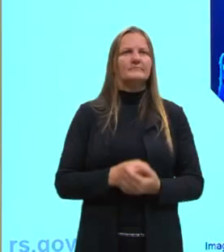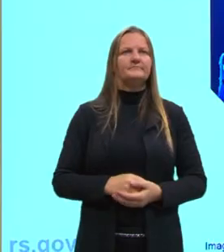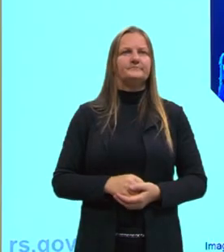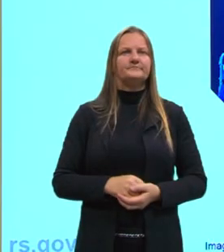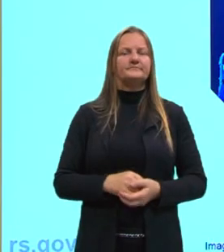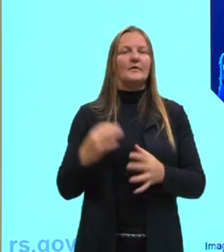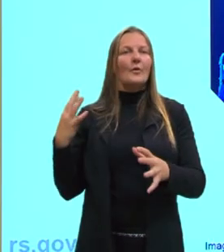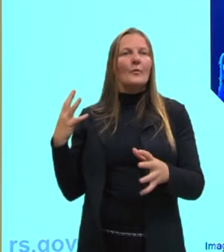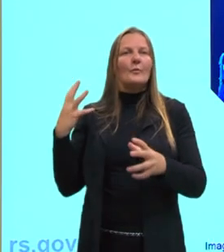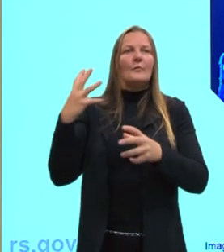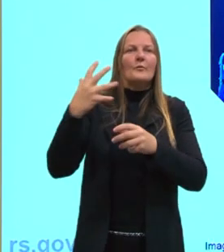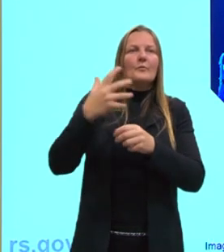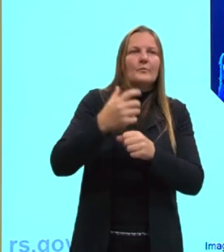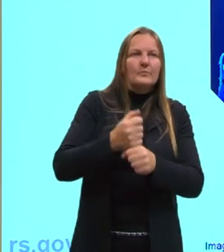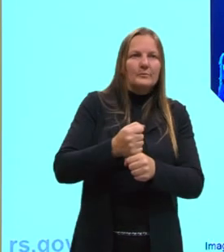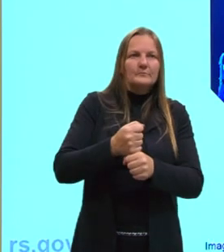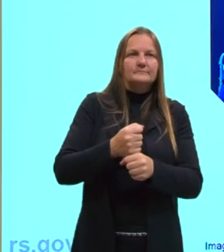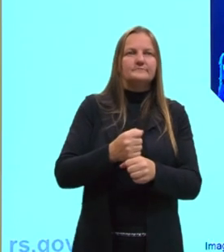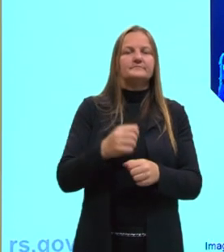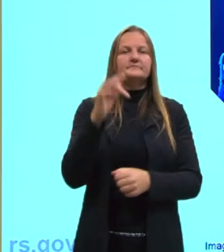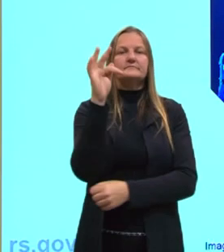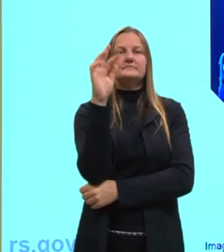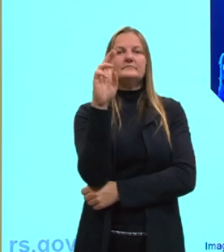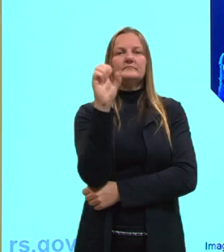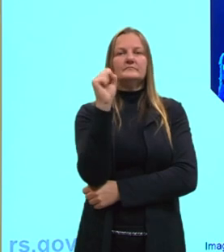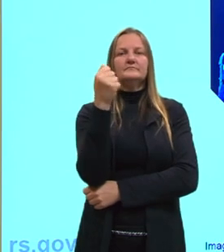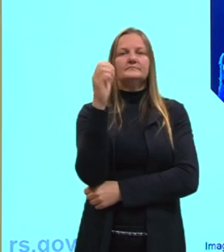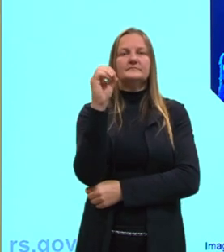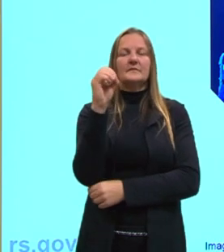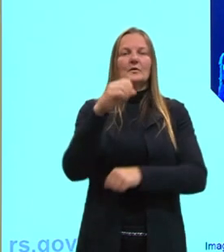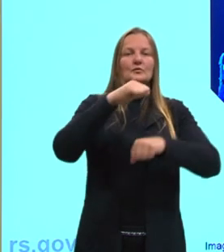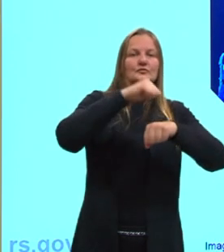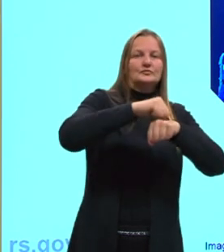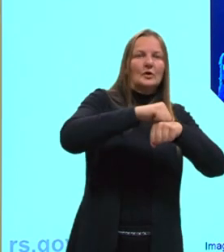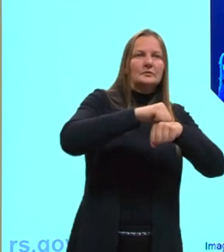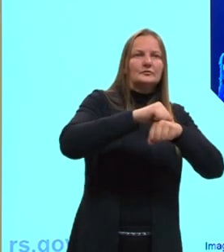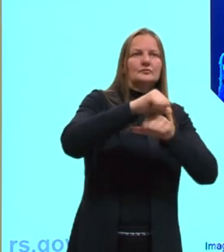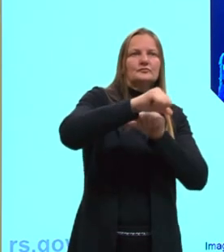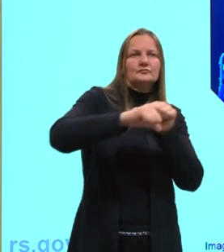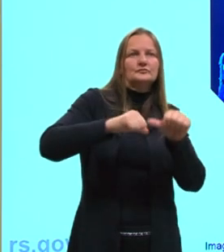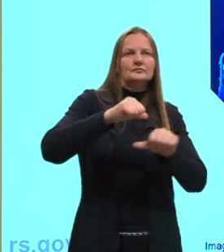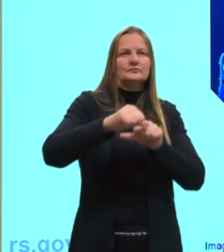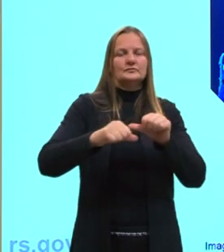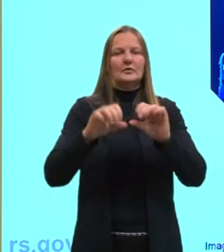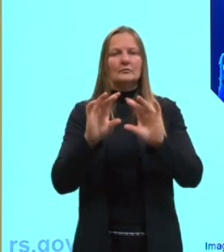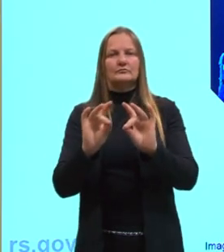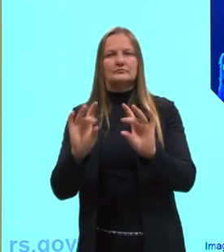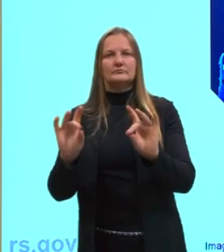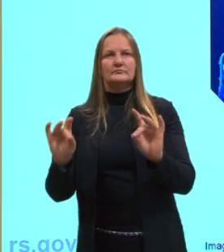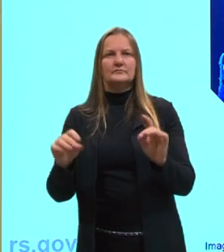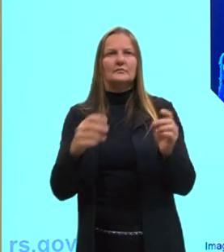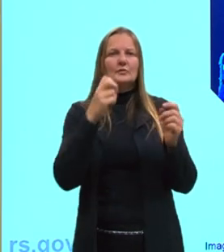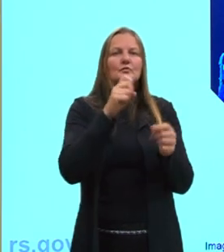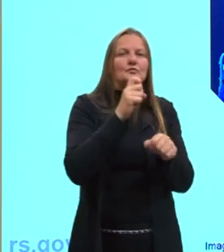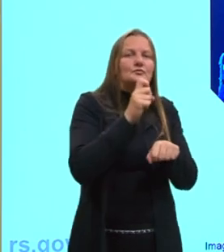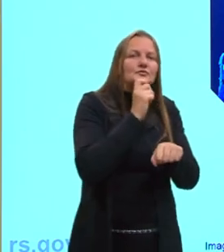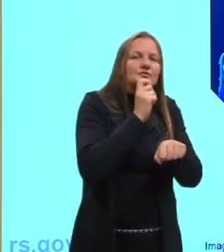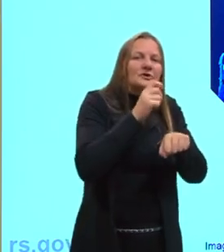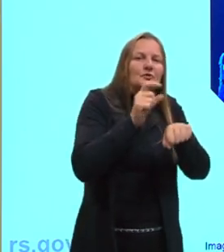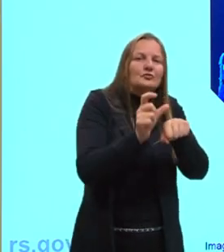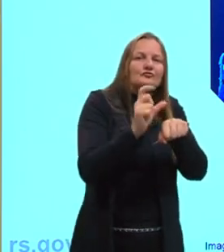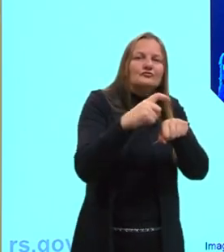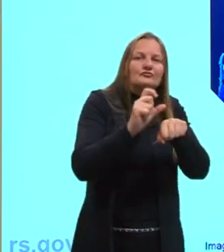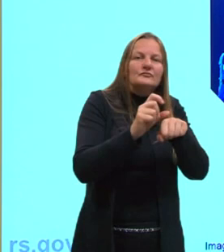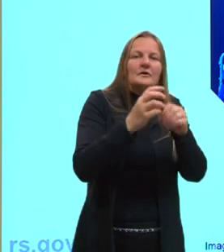Uma revisãozinha também, né? Fusão. A fusão é a passagem do sólido para o líquido, Então, aqui a gente vê na imagem o que é um gelo